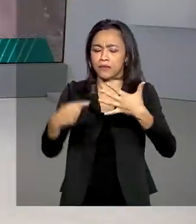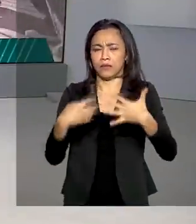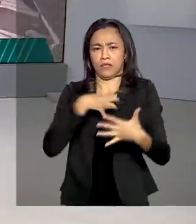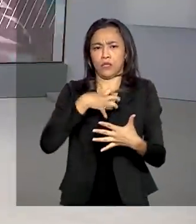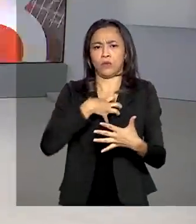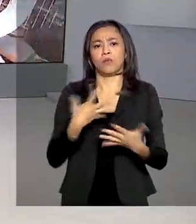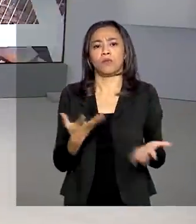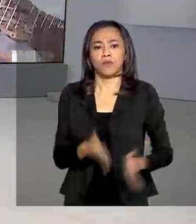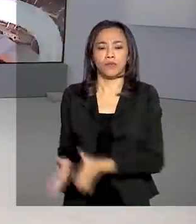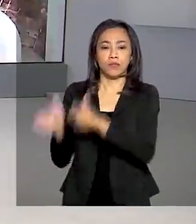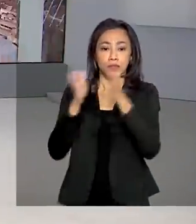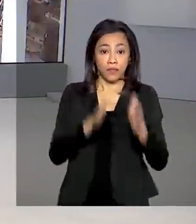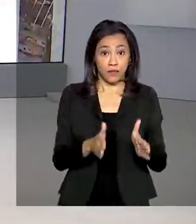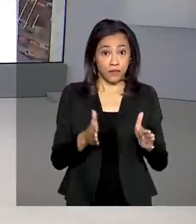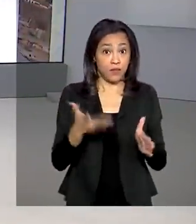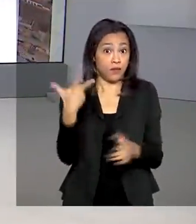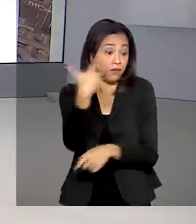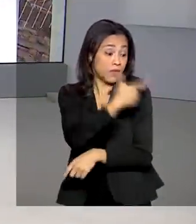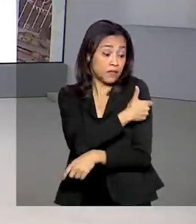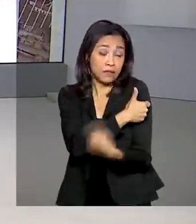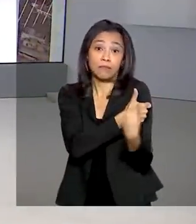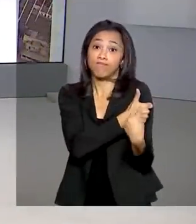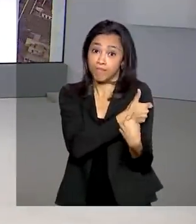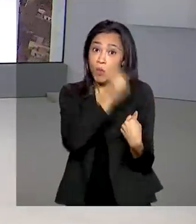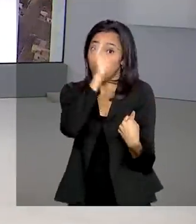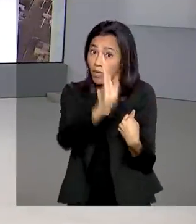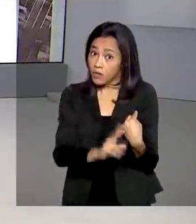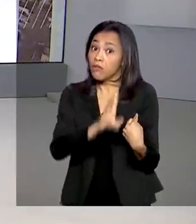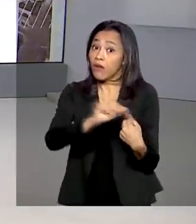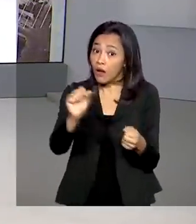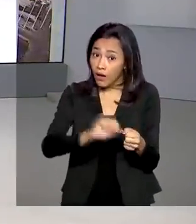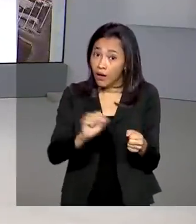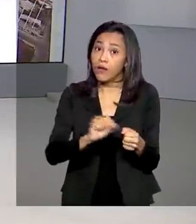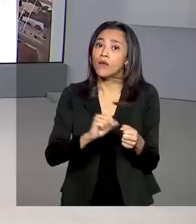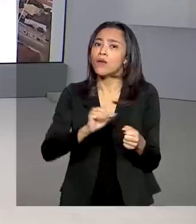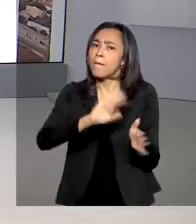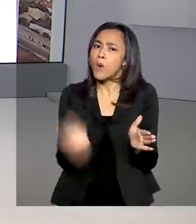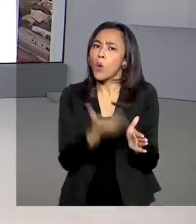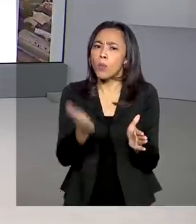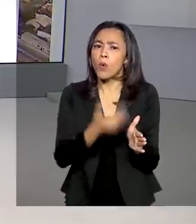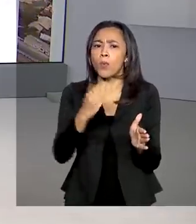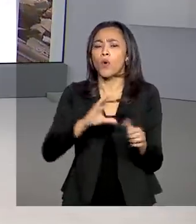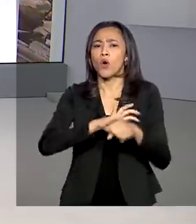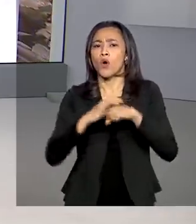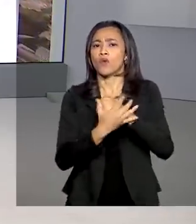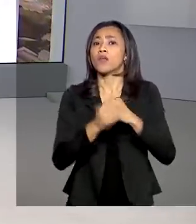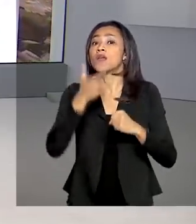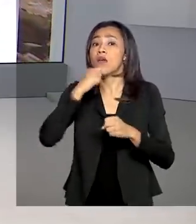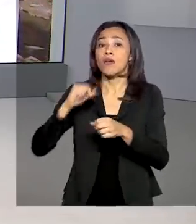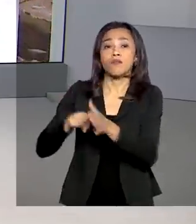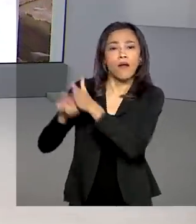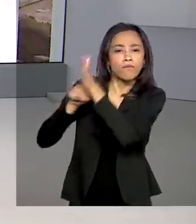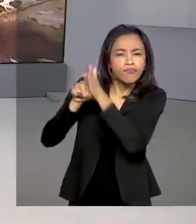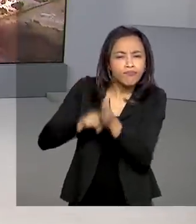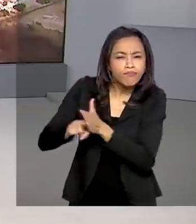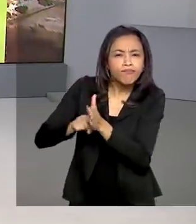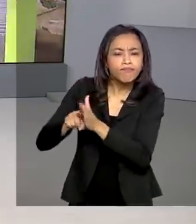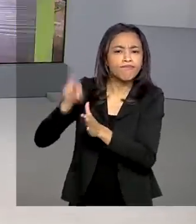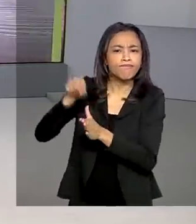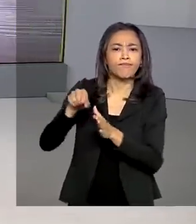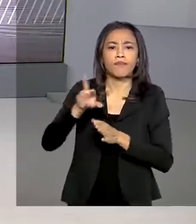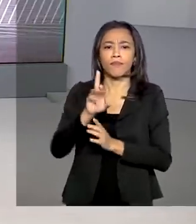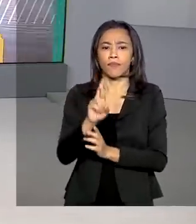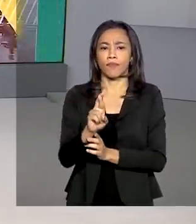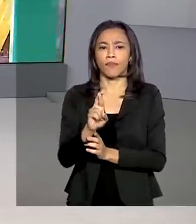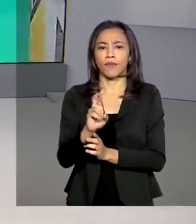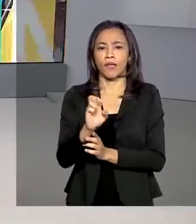E por falar em vacina, o Brasil vai produzir a vacina contra a Covid-19 desenvolvida pelo Reino Unido e que está em